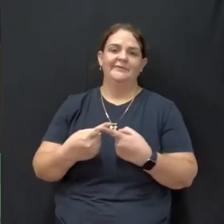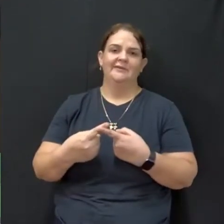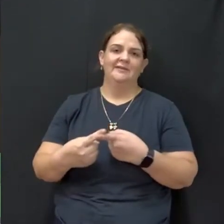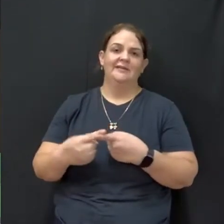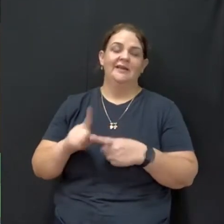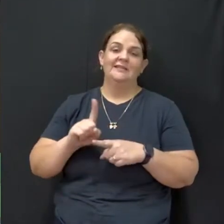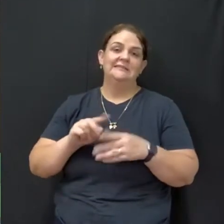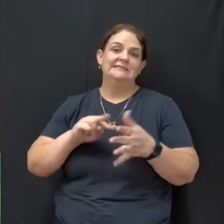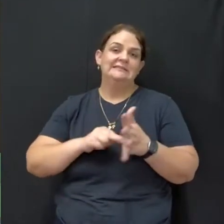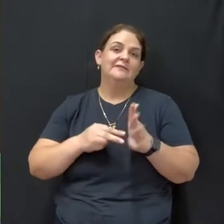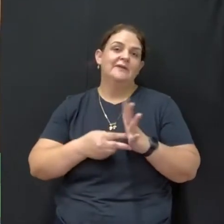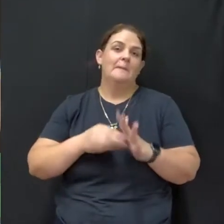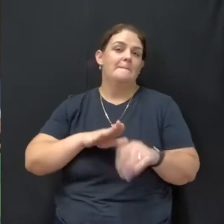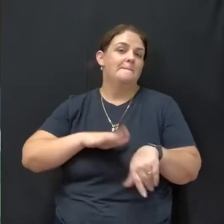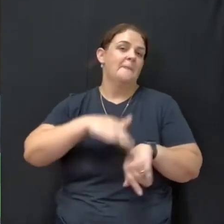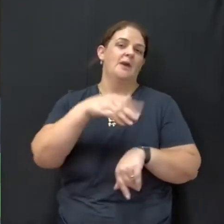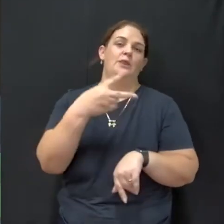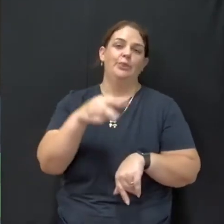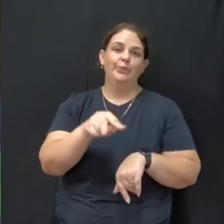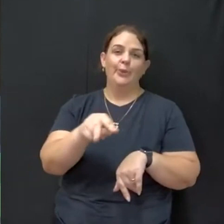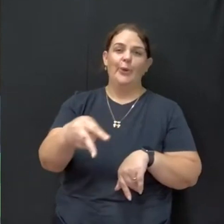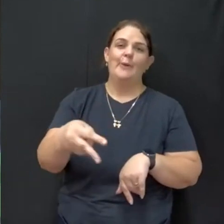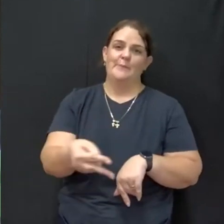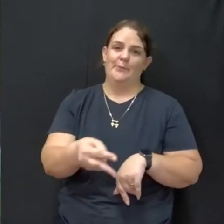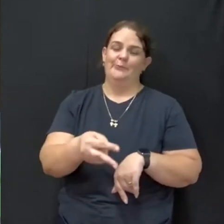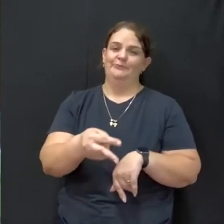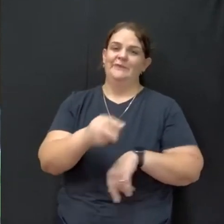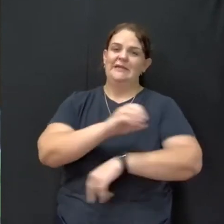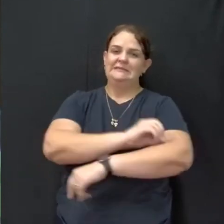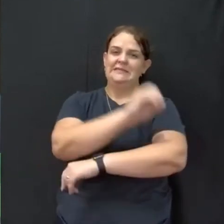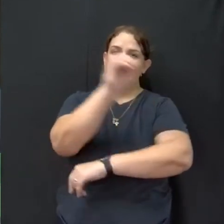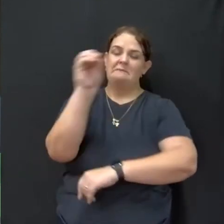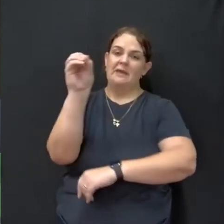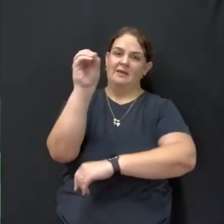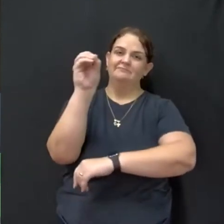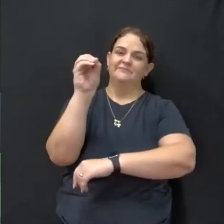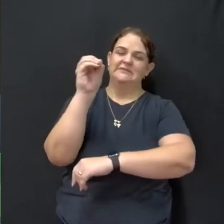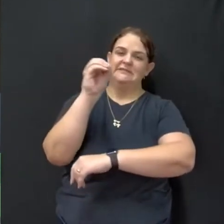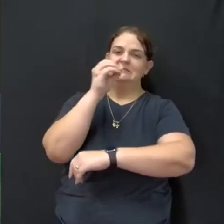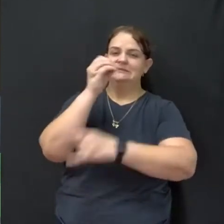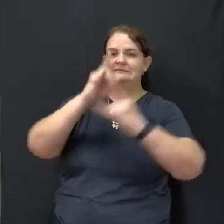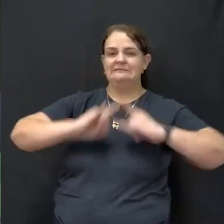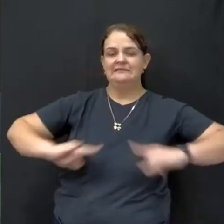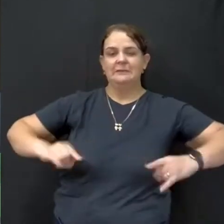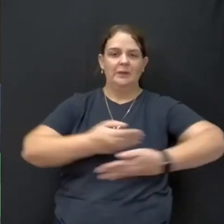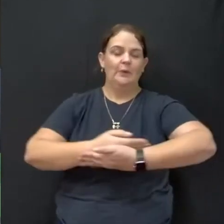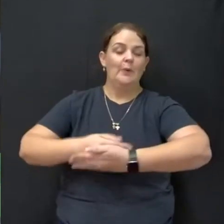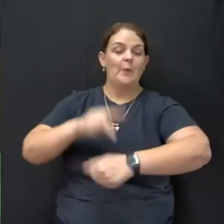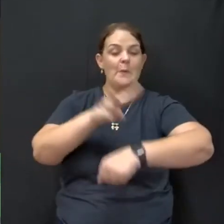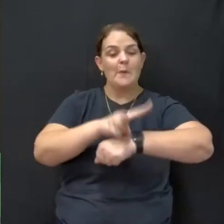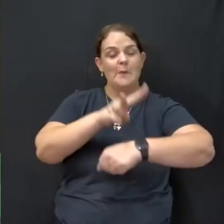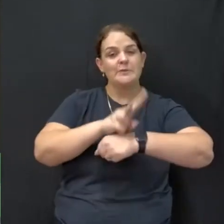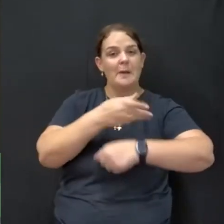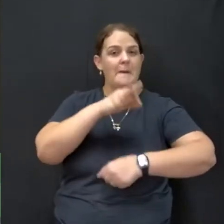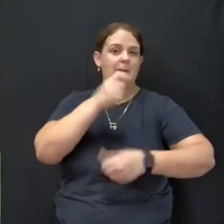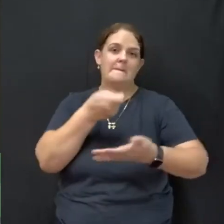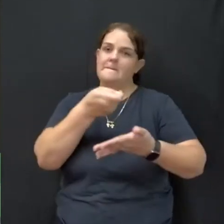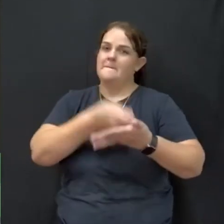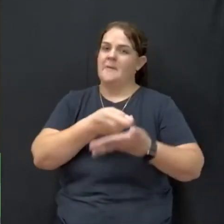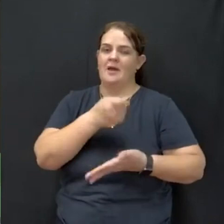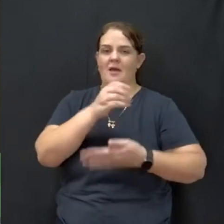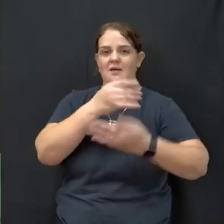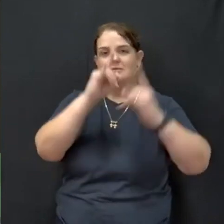significar mais de 2 mil, se fosse a creche integral, trabalhar e não gastar para cuidar, porque se pagasse uma CEMEIS,